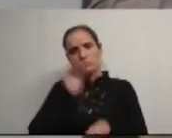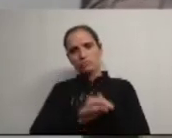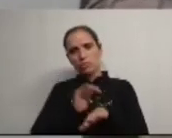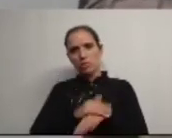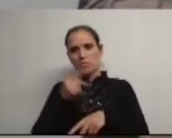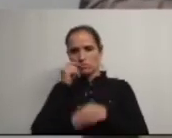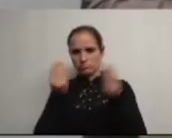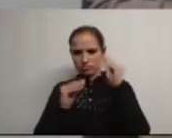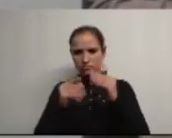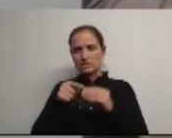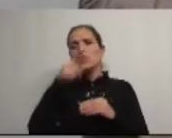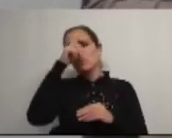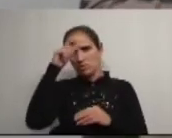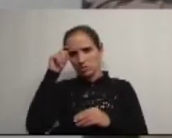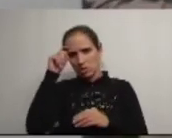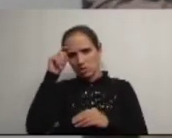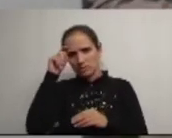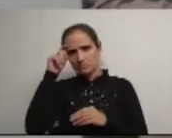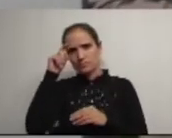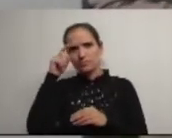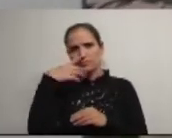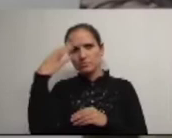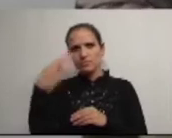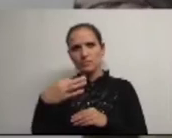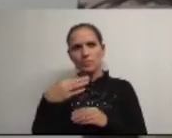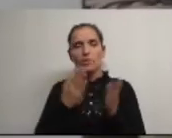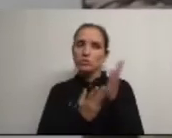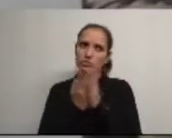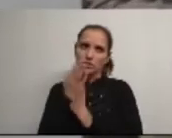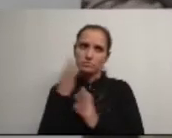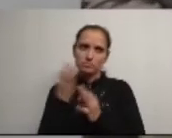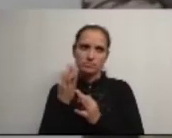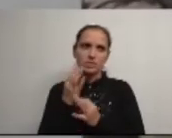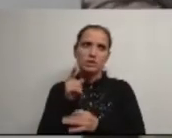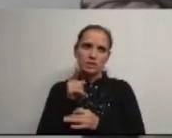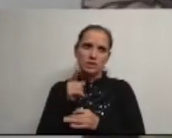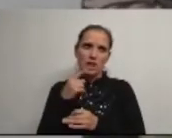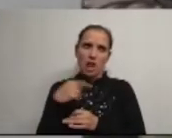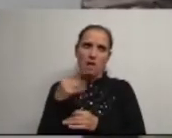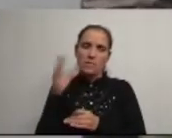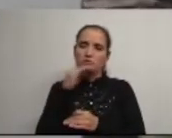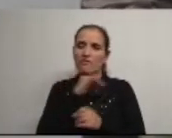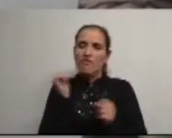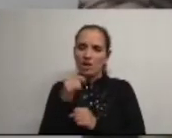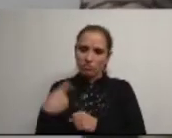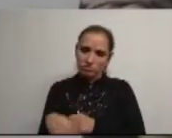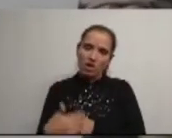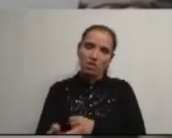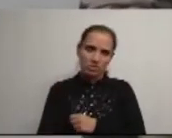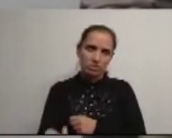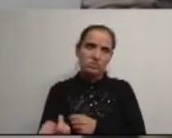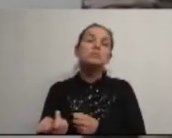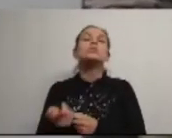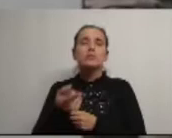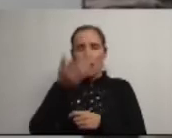essas dificuldades de certo estarão para continuar e está aí mais um inverno pela frente que